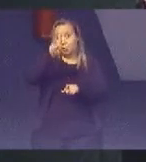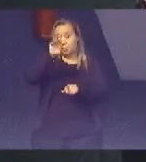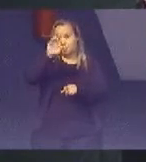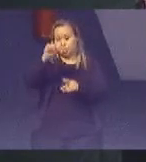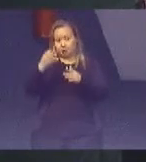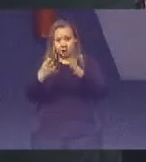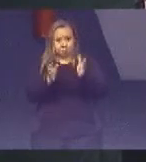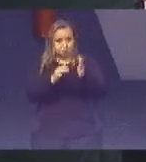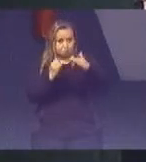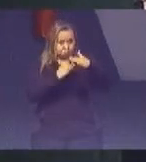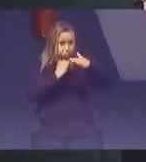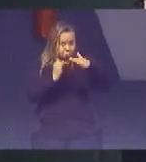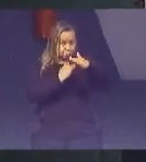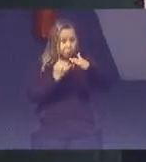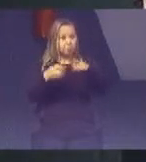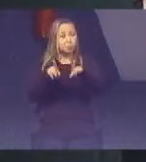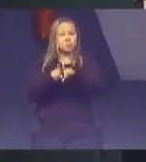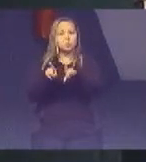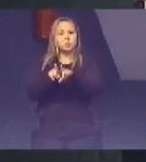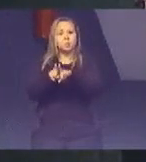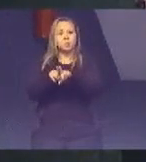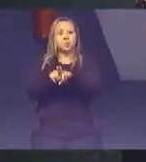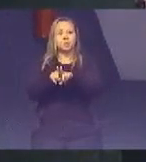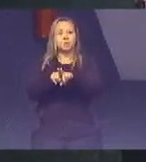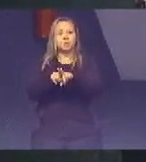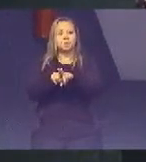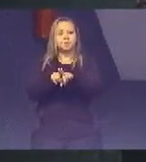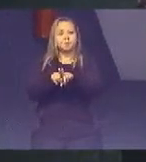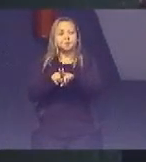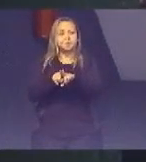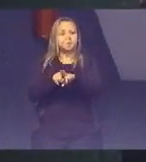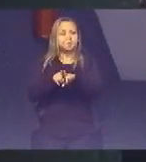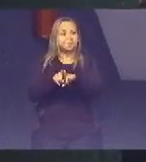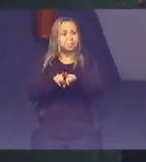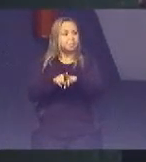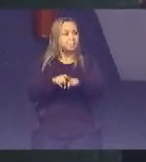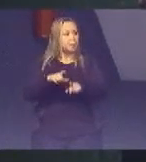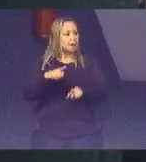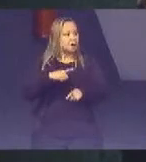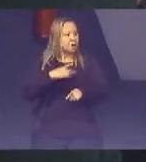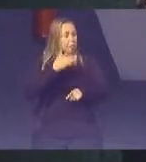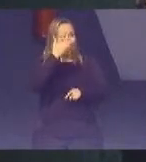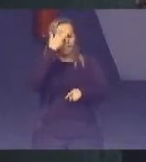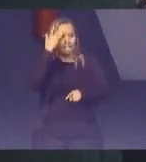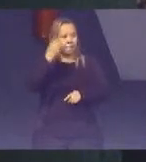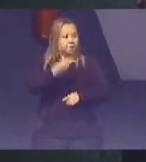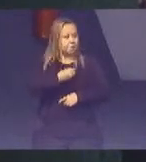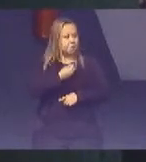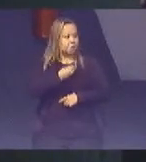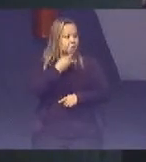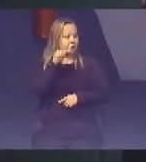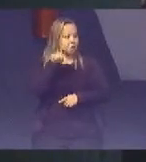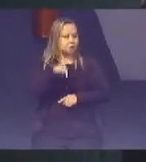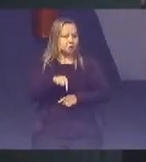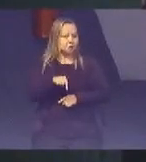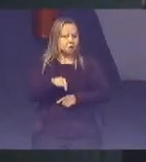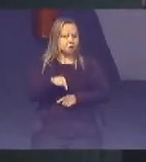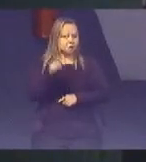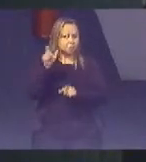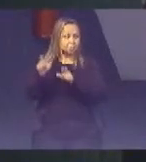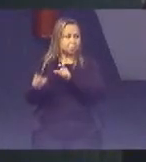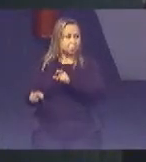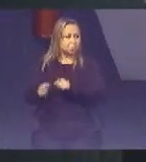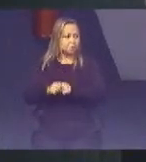órgão E a Enid está presente Aqui Eu agradeço Em nome dela Tem sido um